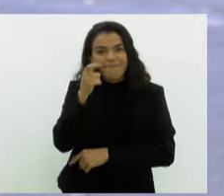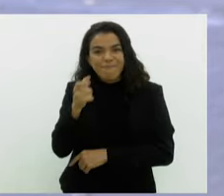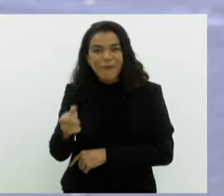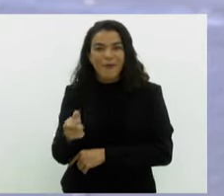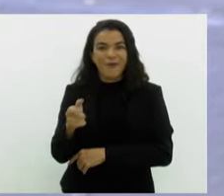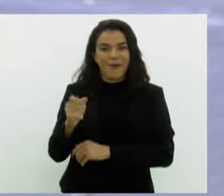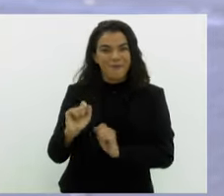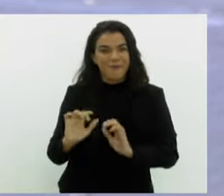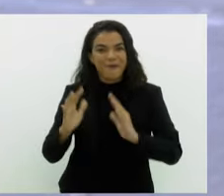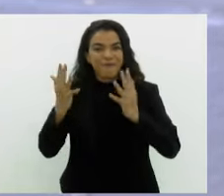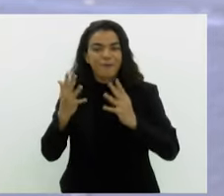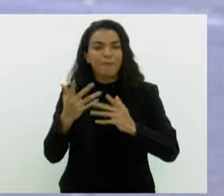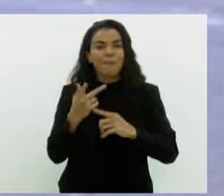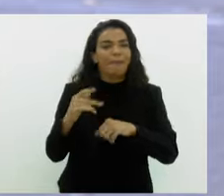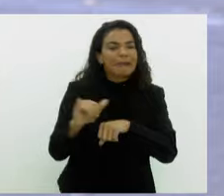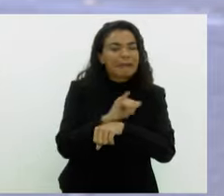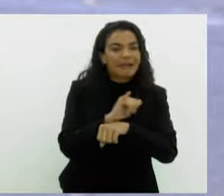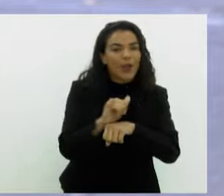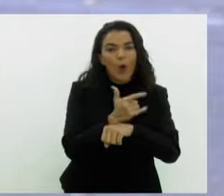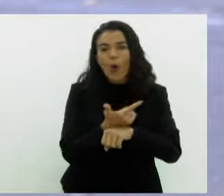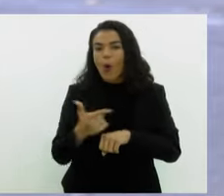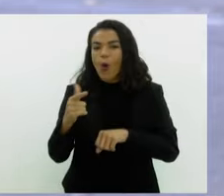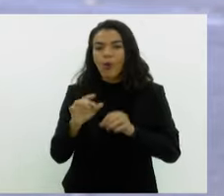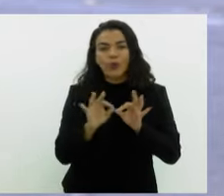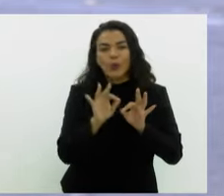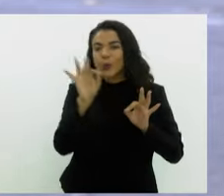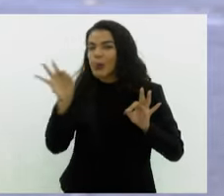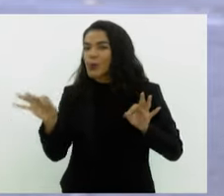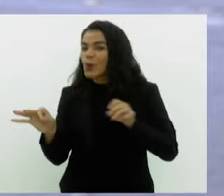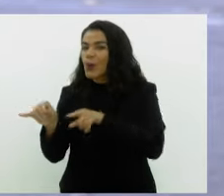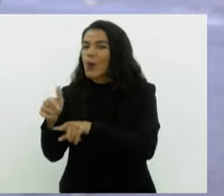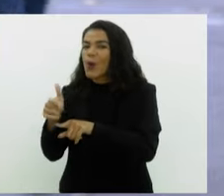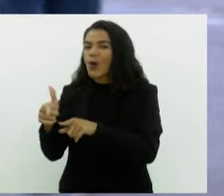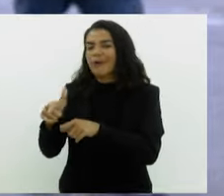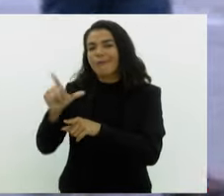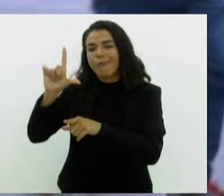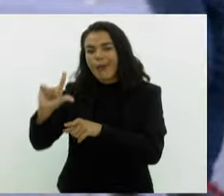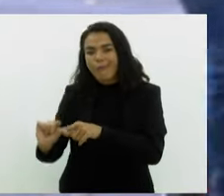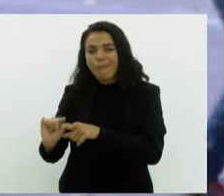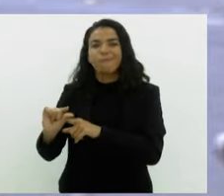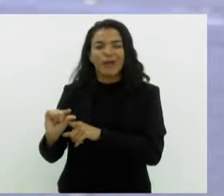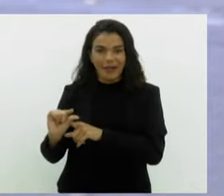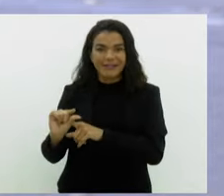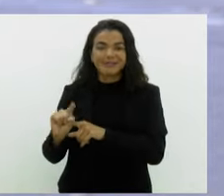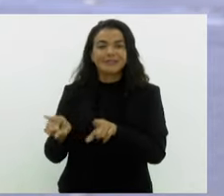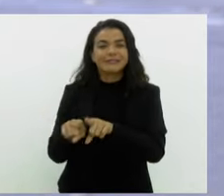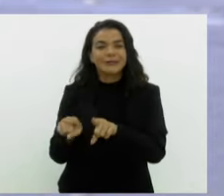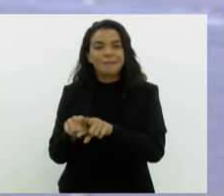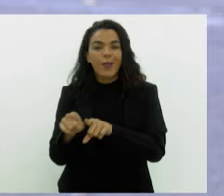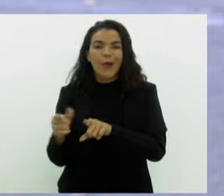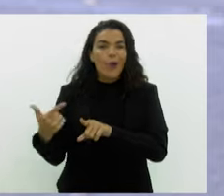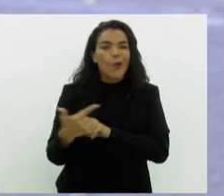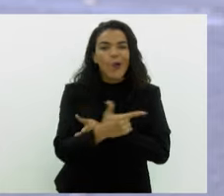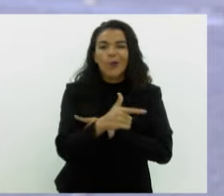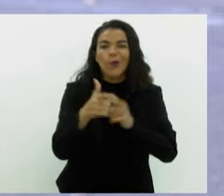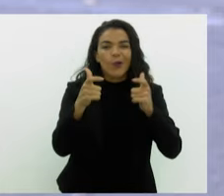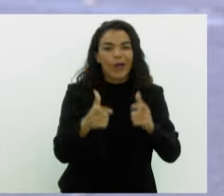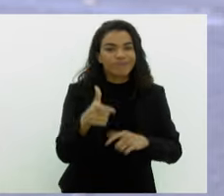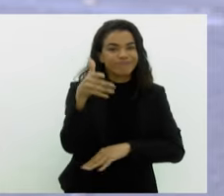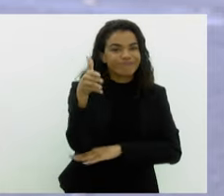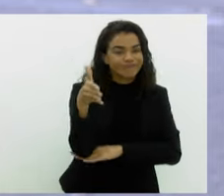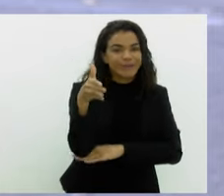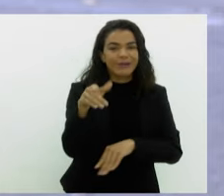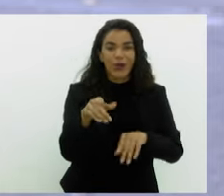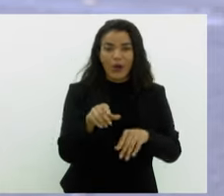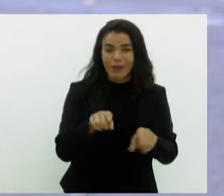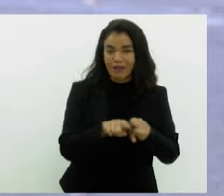procurar outras alternativas em outras regiões, encontrando tarifas mais baratas. E também as alternativas de hospedagem que a gente tem hoje, não